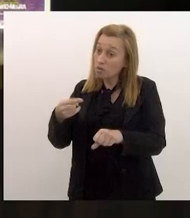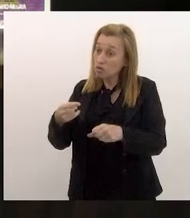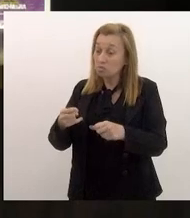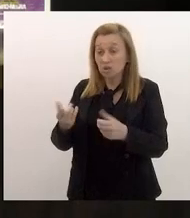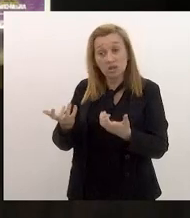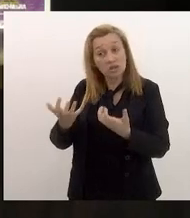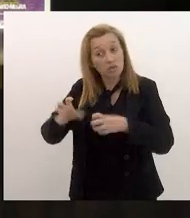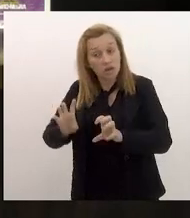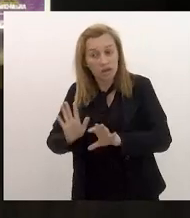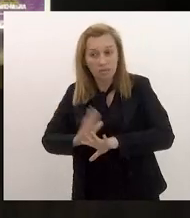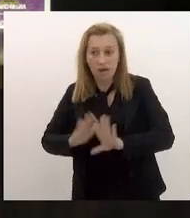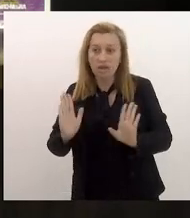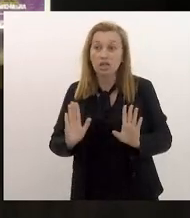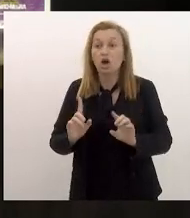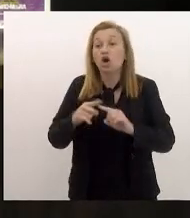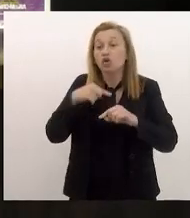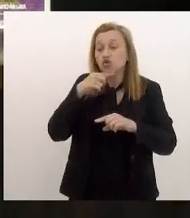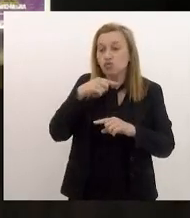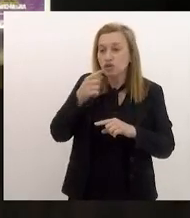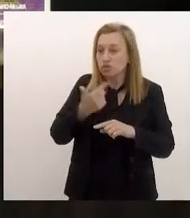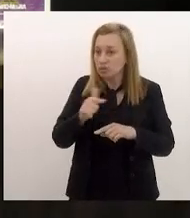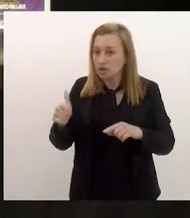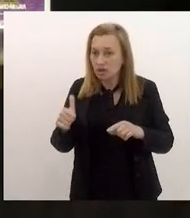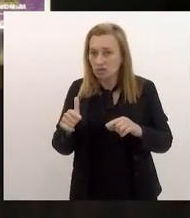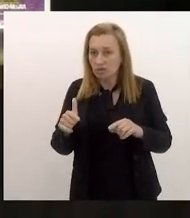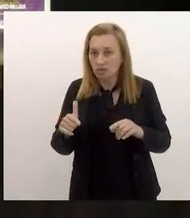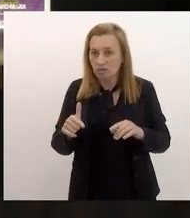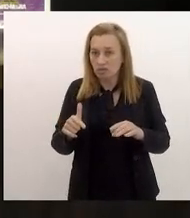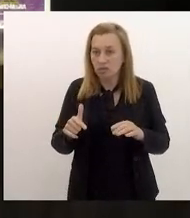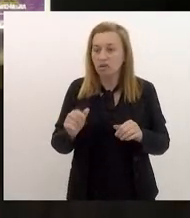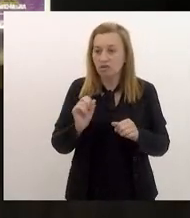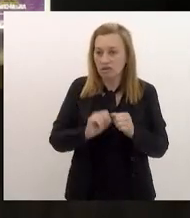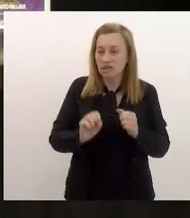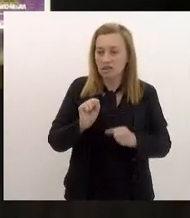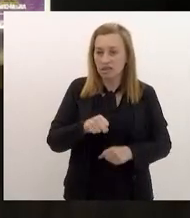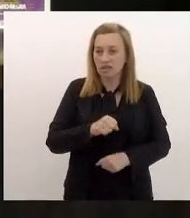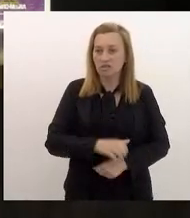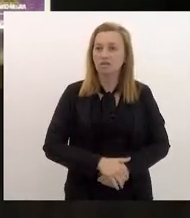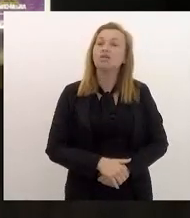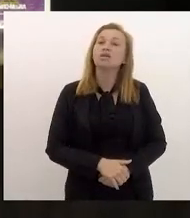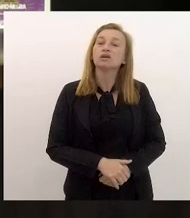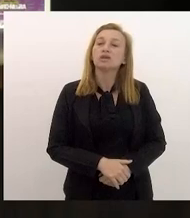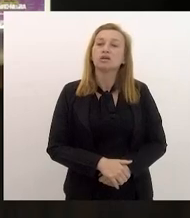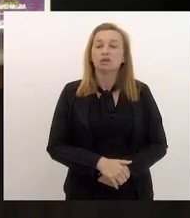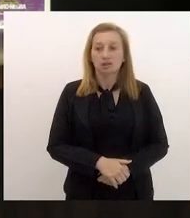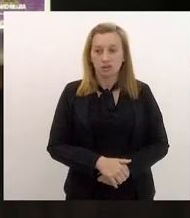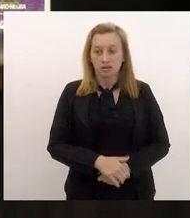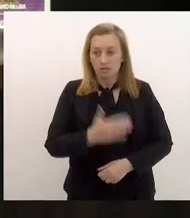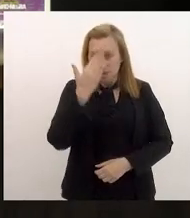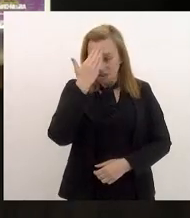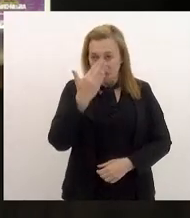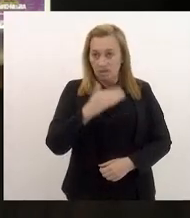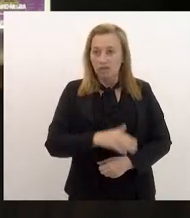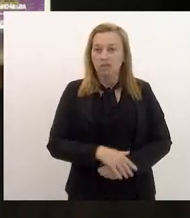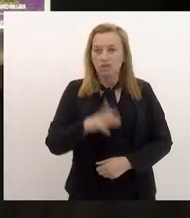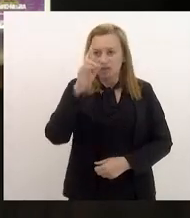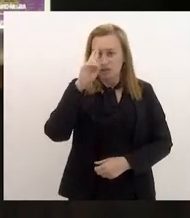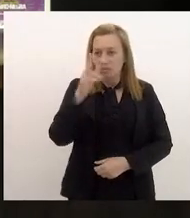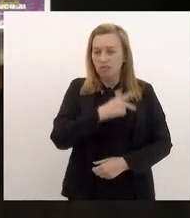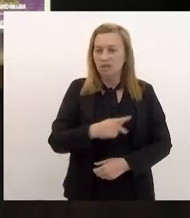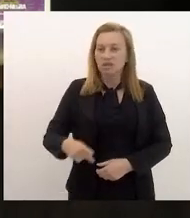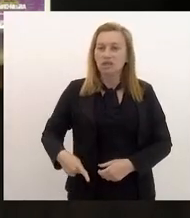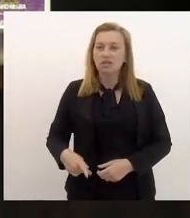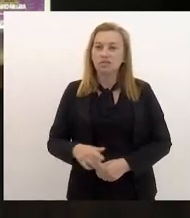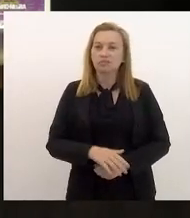fazê-lo. Eu não tenho dúvida. eu não tenho dúvida que irá fazê-lo. Ferreira. Obrigado. Sr. Presidente. Sim,